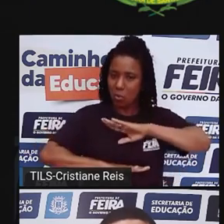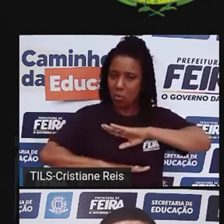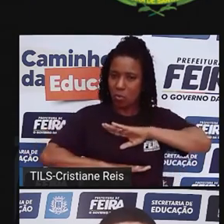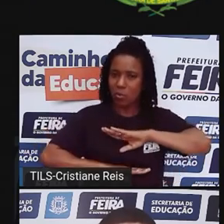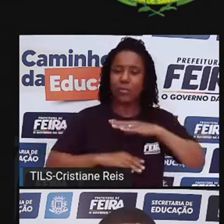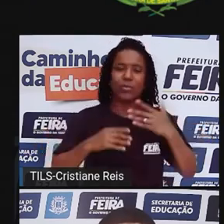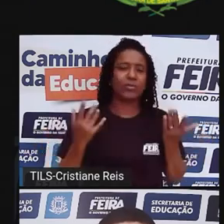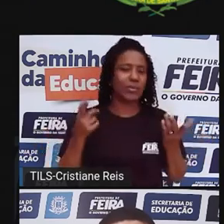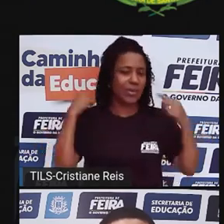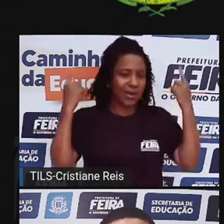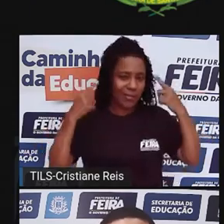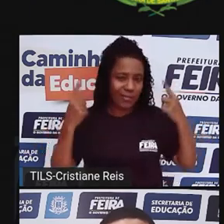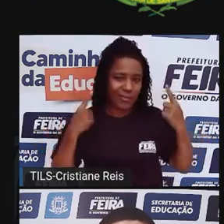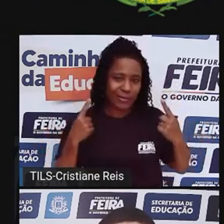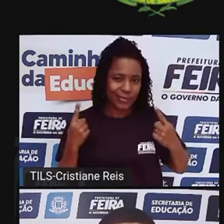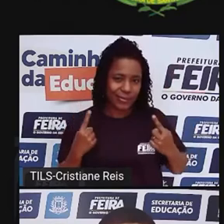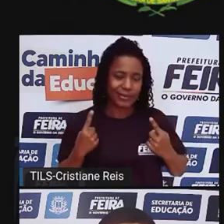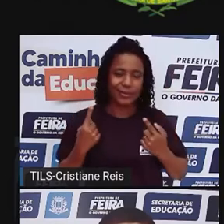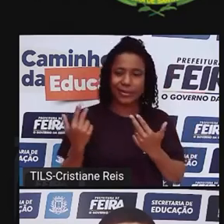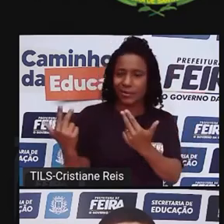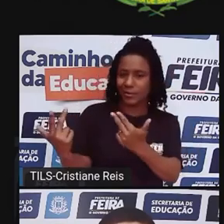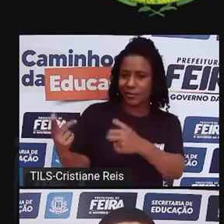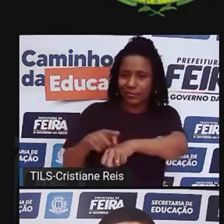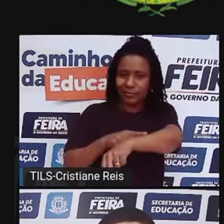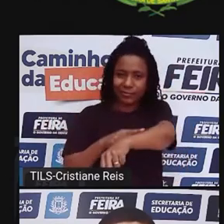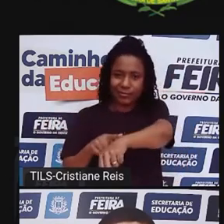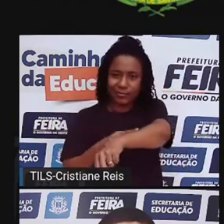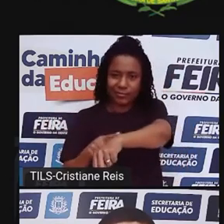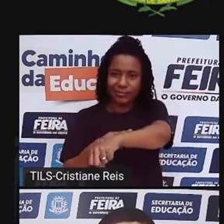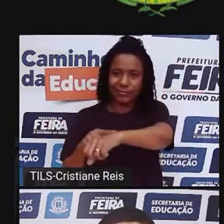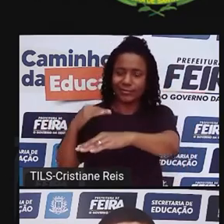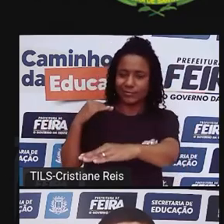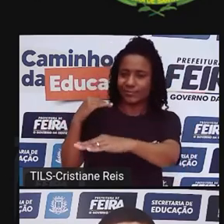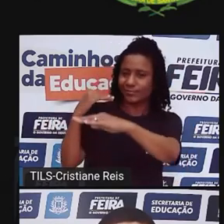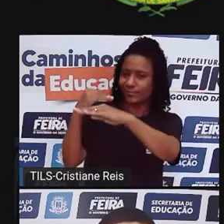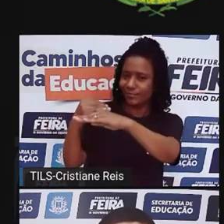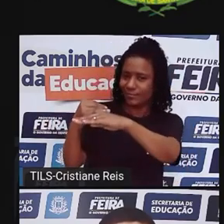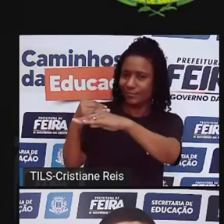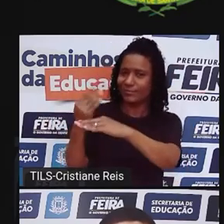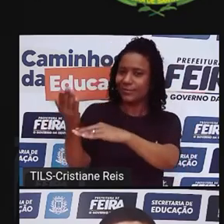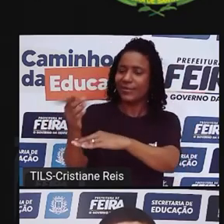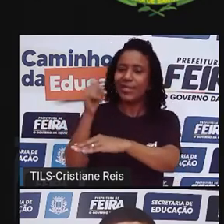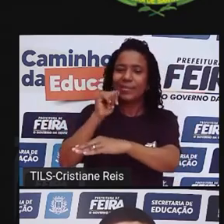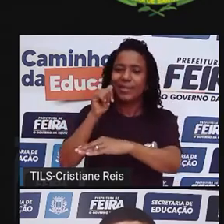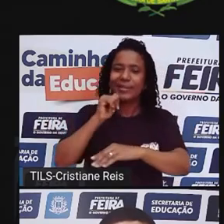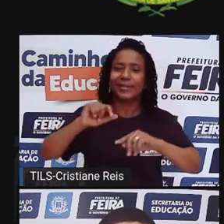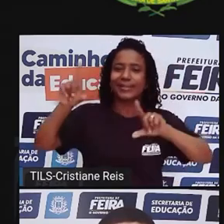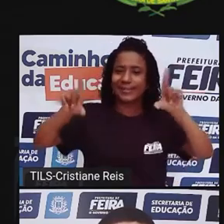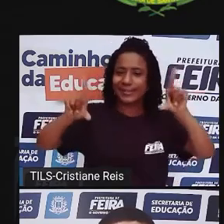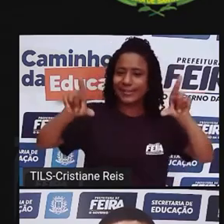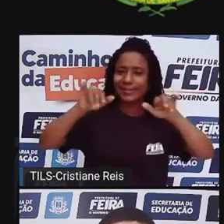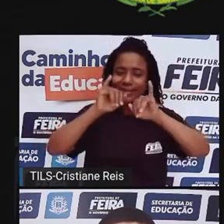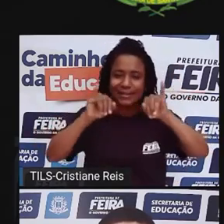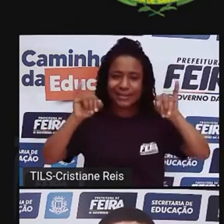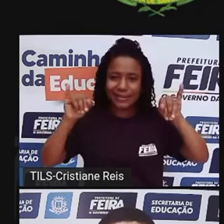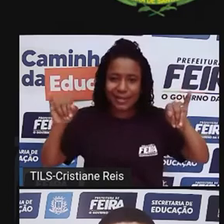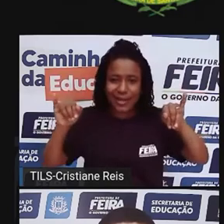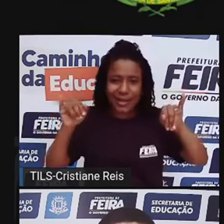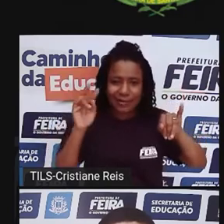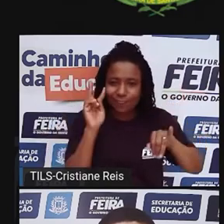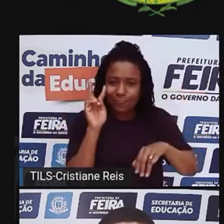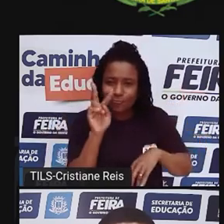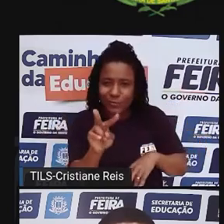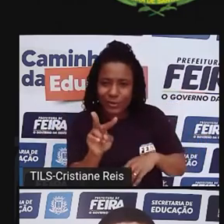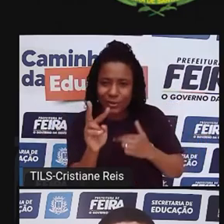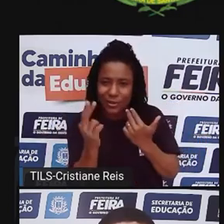cabelo, o mesmo tom de pele daquela garota propaganda de determinada marca, sendo que eu sei que eu nunca vou